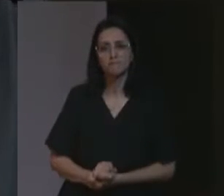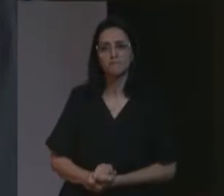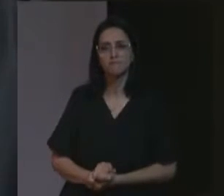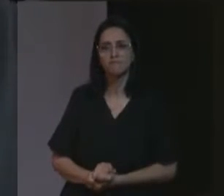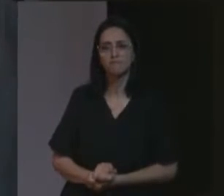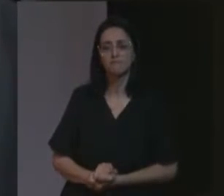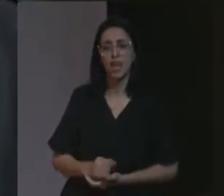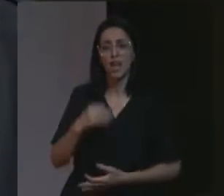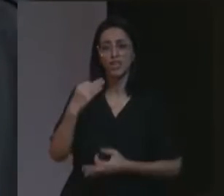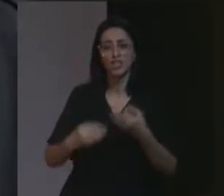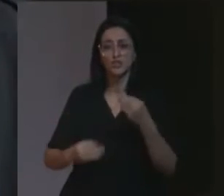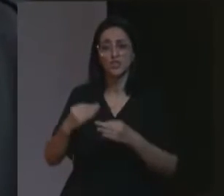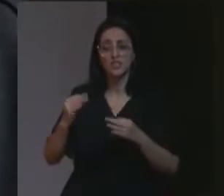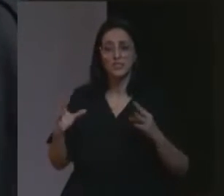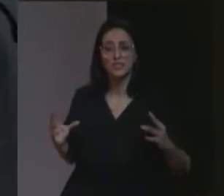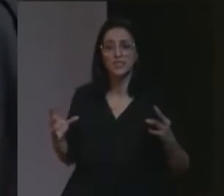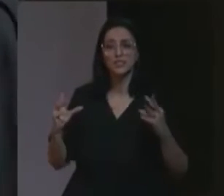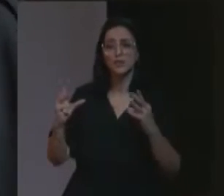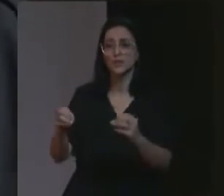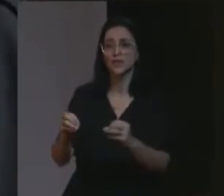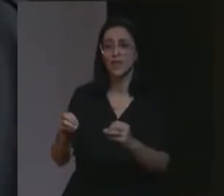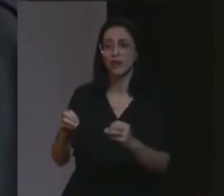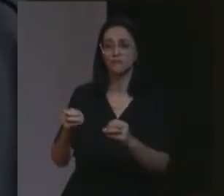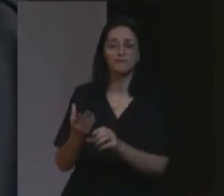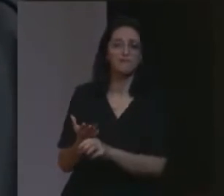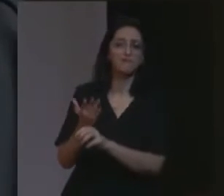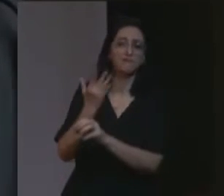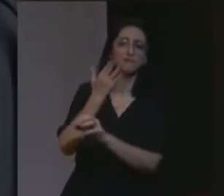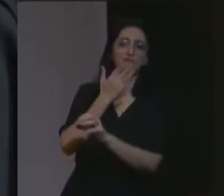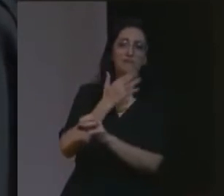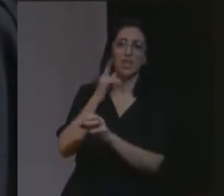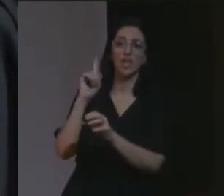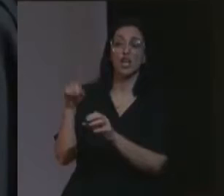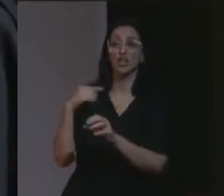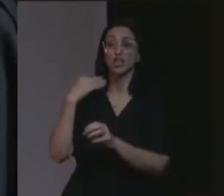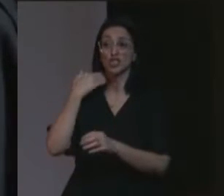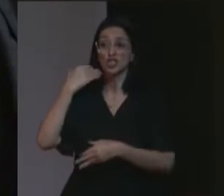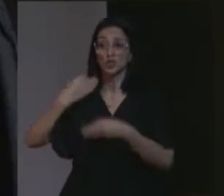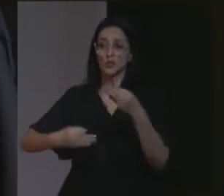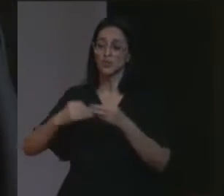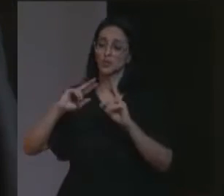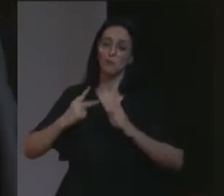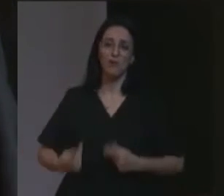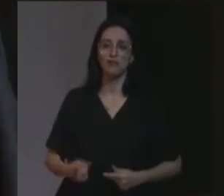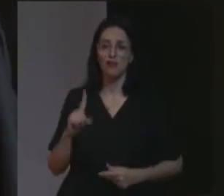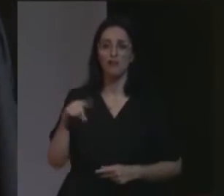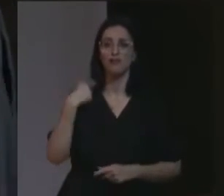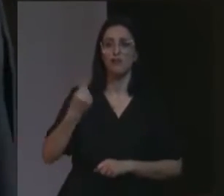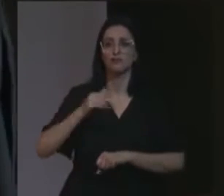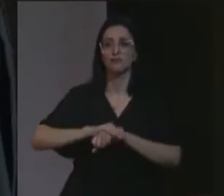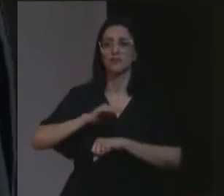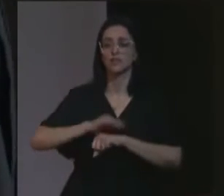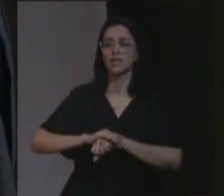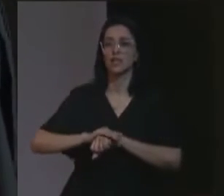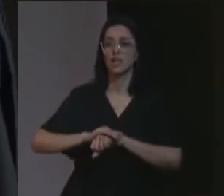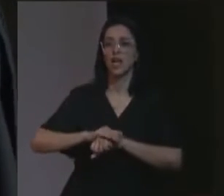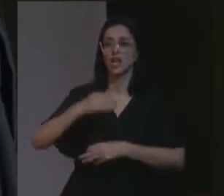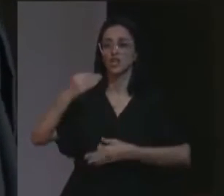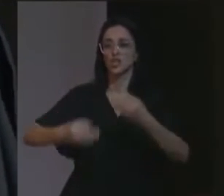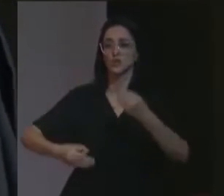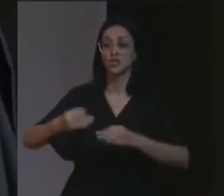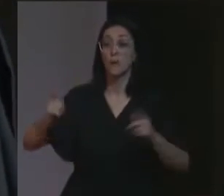a justiça total, não é prerrogativa, dos juízes humanos, nós fazemos, a justiça,